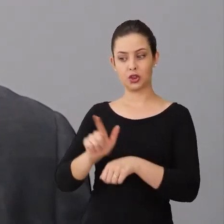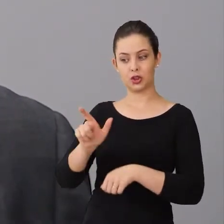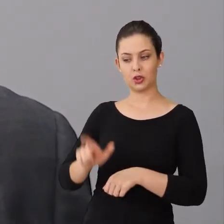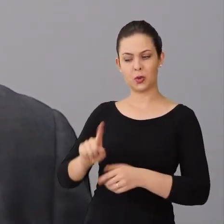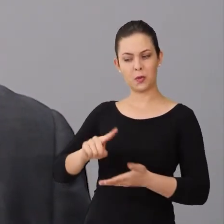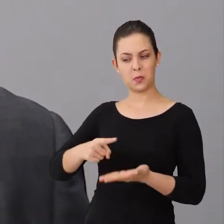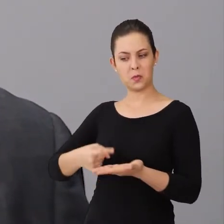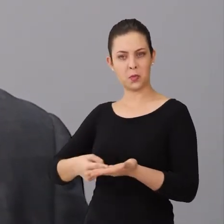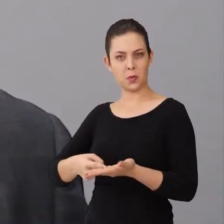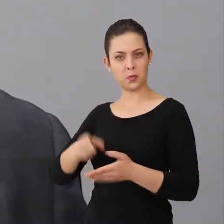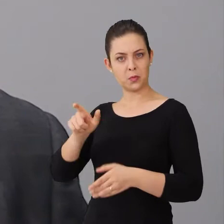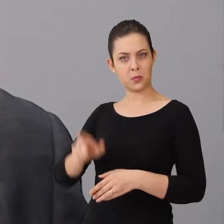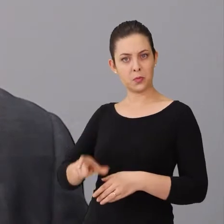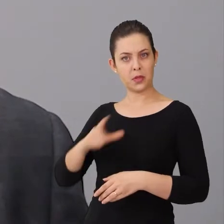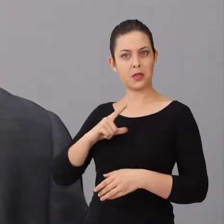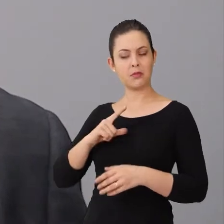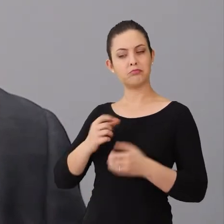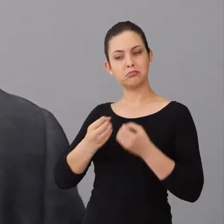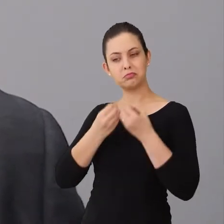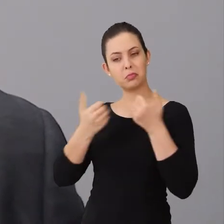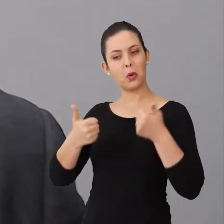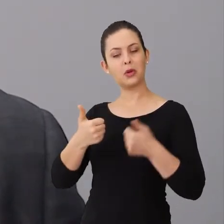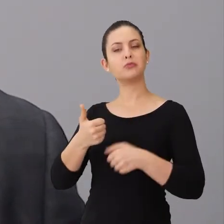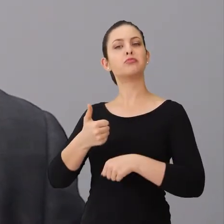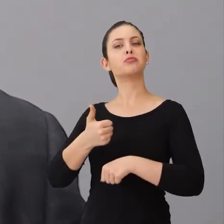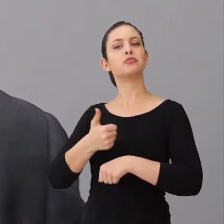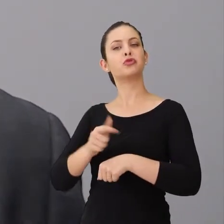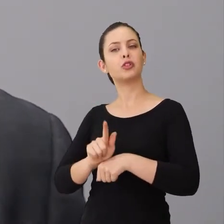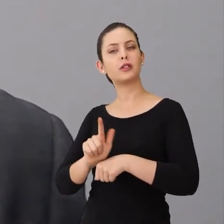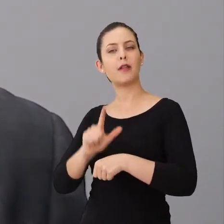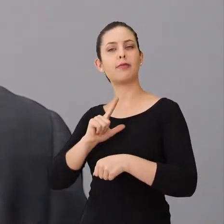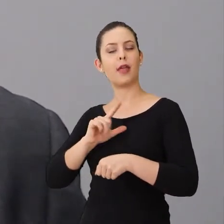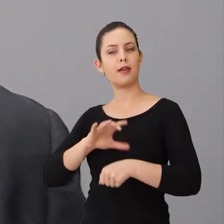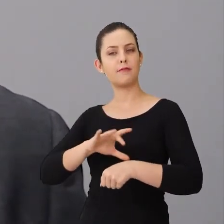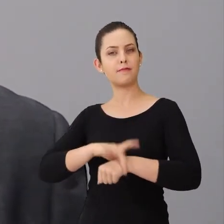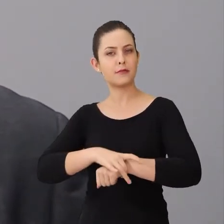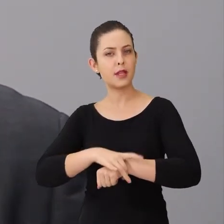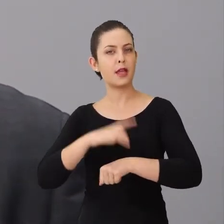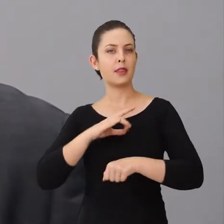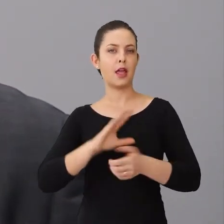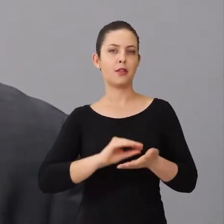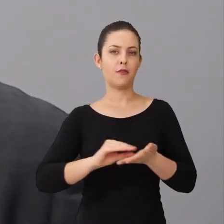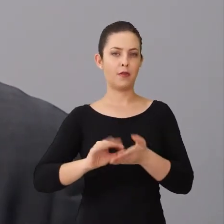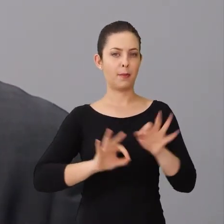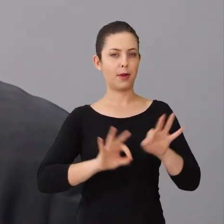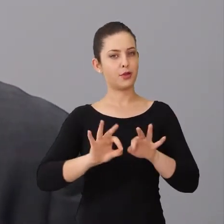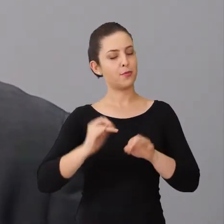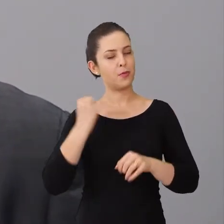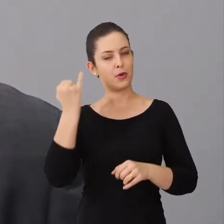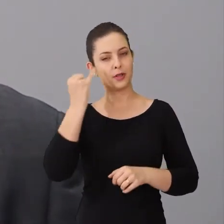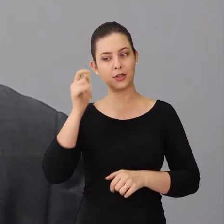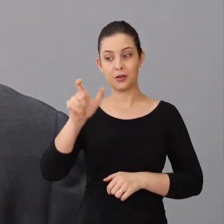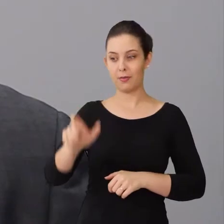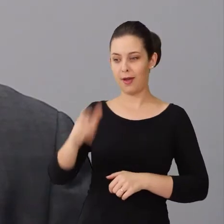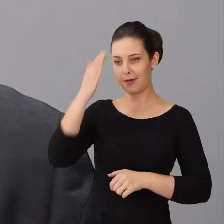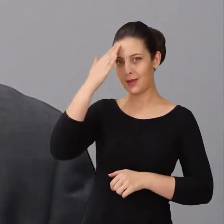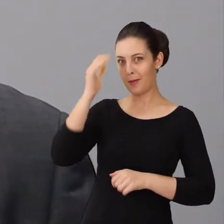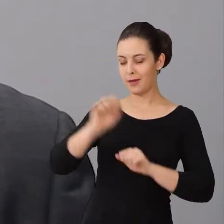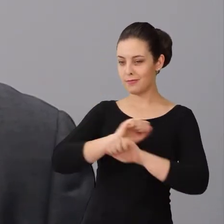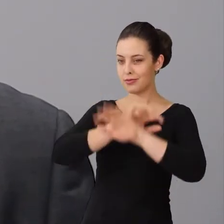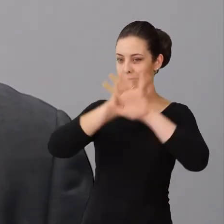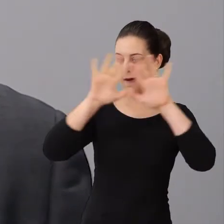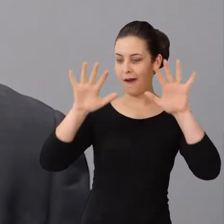comprometido com uma boa gestão, ele tem dados seguros para fazer planejamento. E o cidadão vai saber